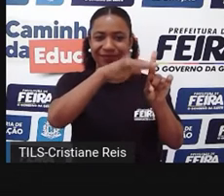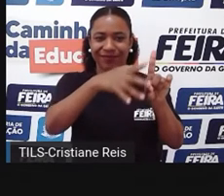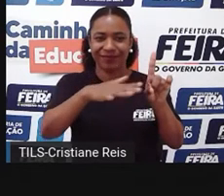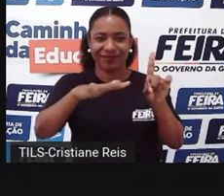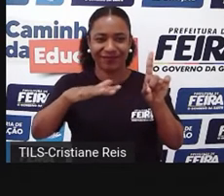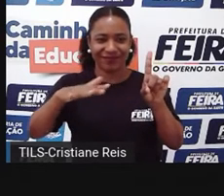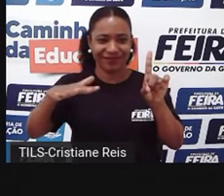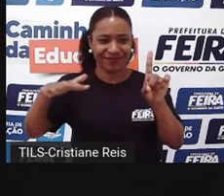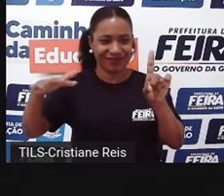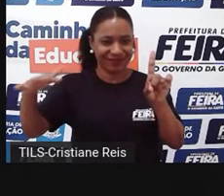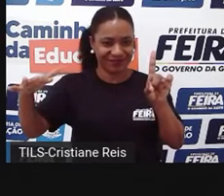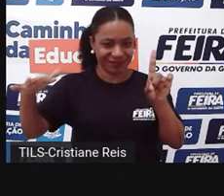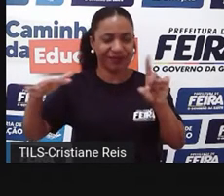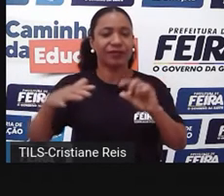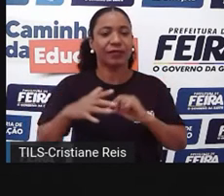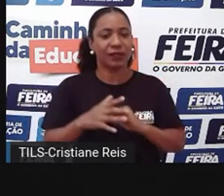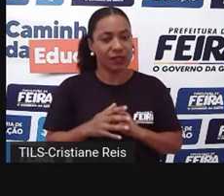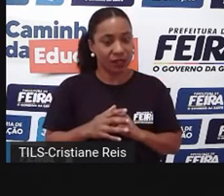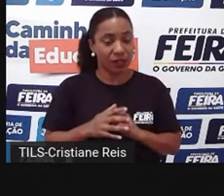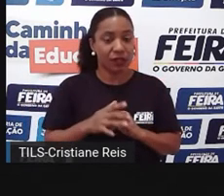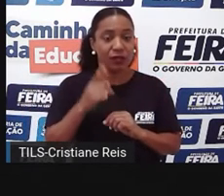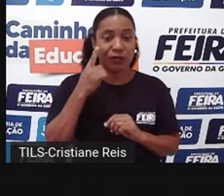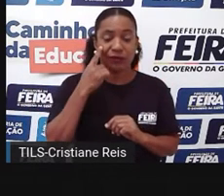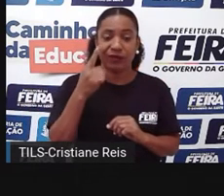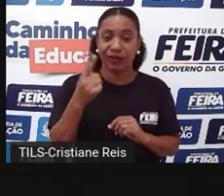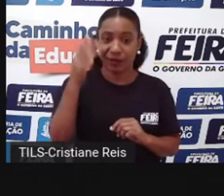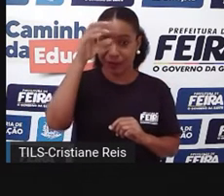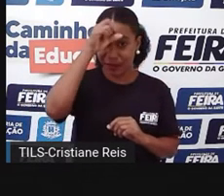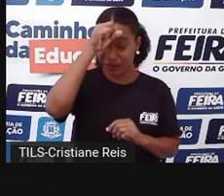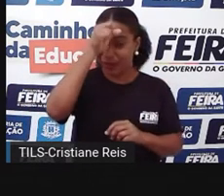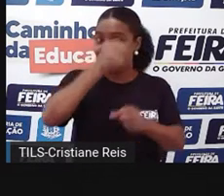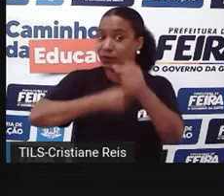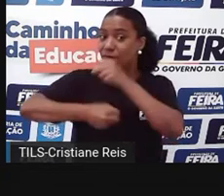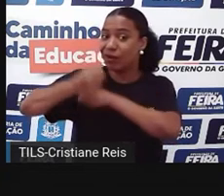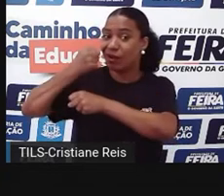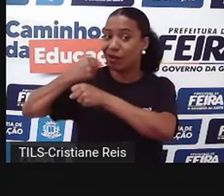era o olhar que a gente tinha sobre o relevo na década de 40.